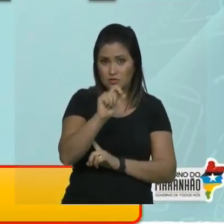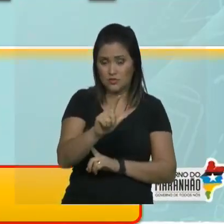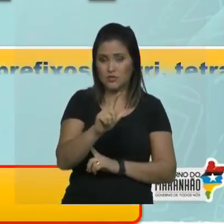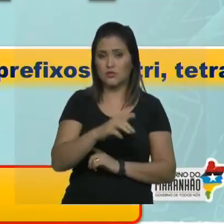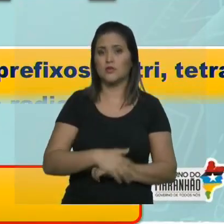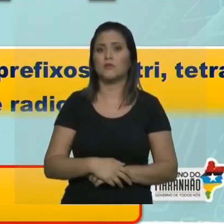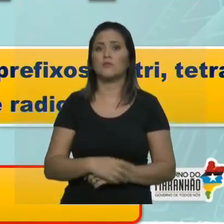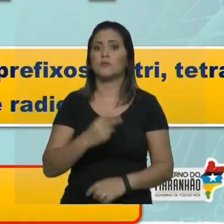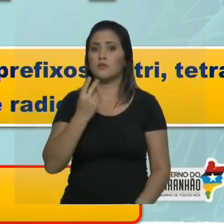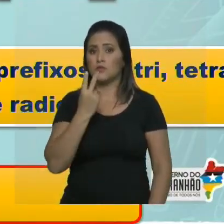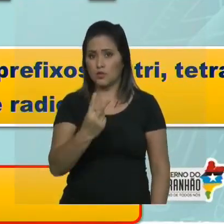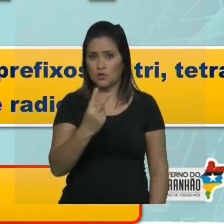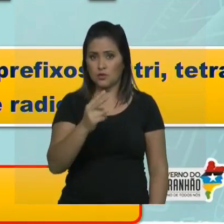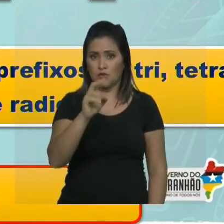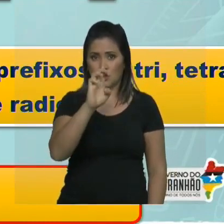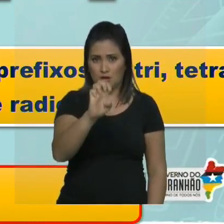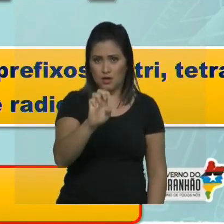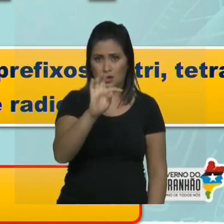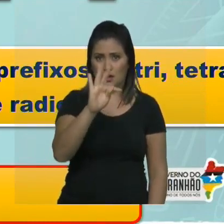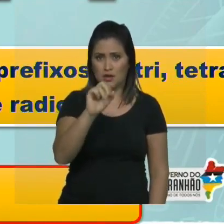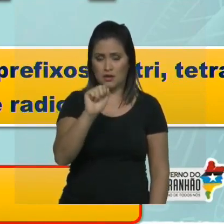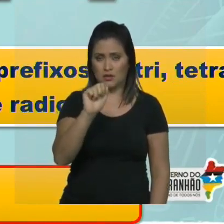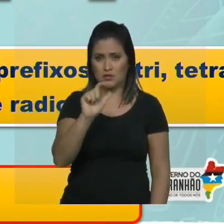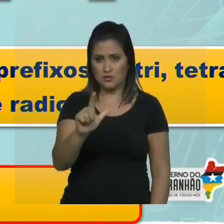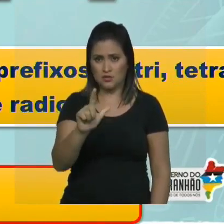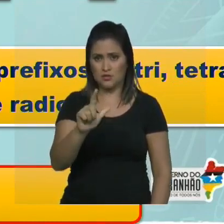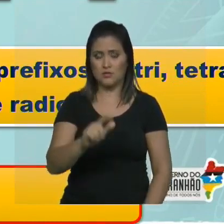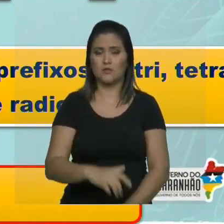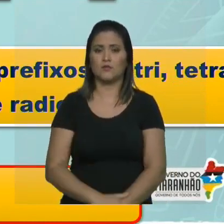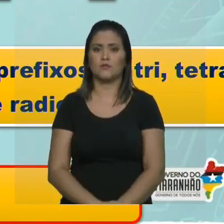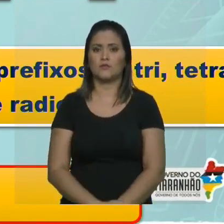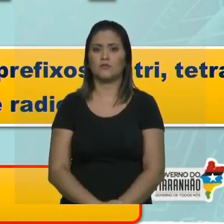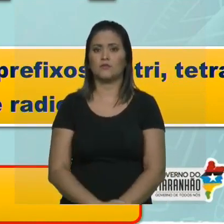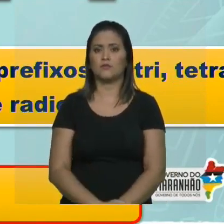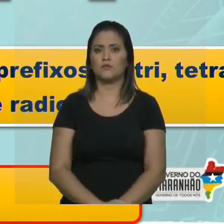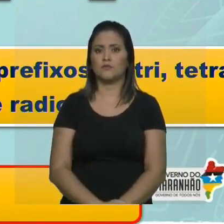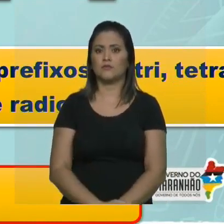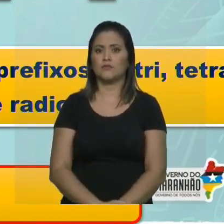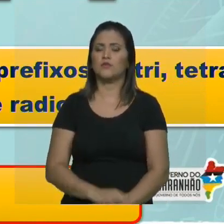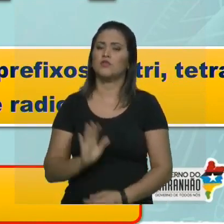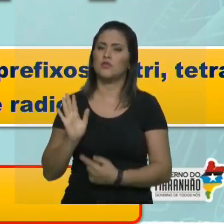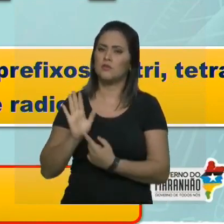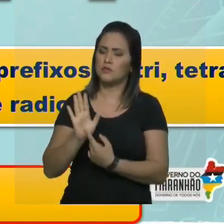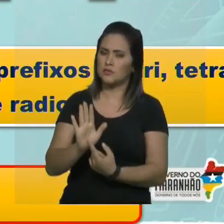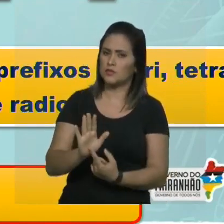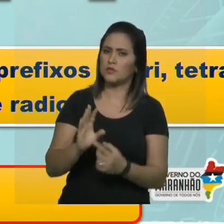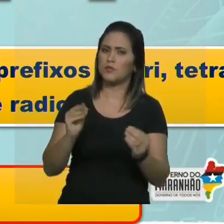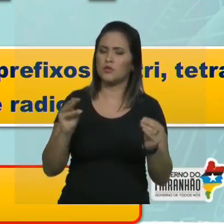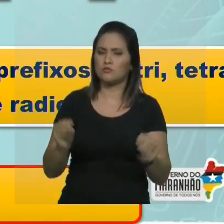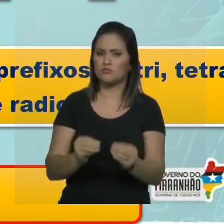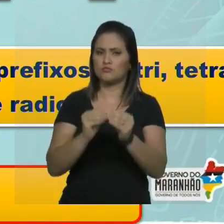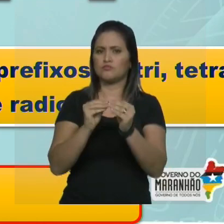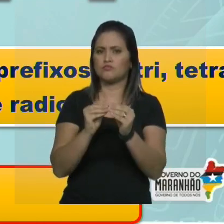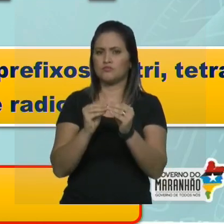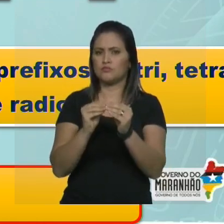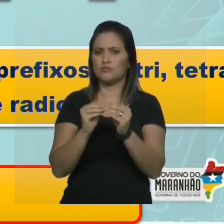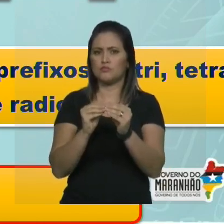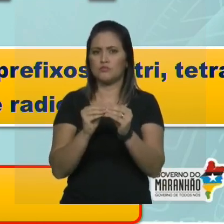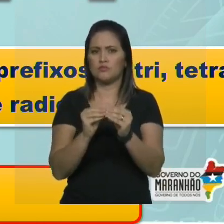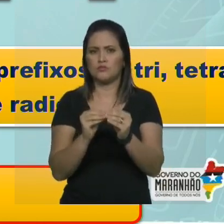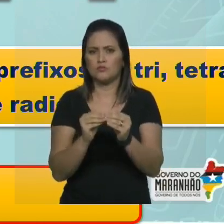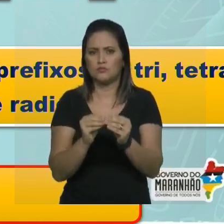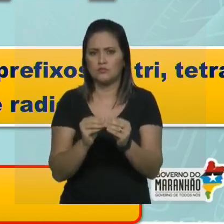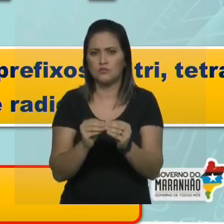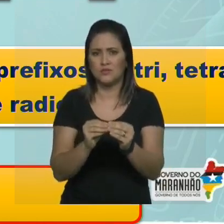2 etil. Ok? Como eu já falei aqui no slide, está mostrando como os radicais são iguais, eu posso simplificar. Em vez de colocar 2